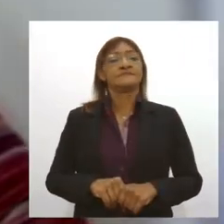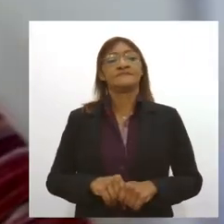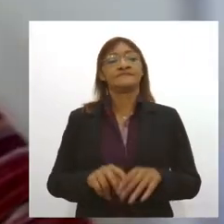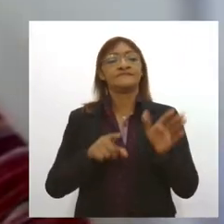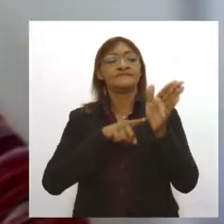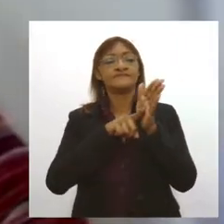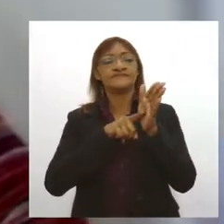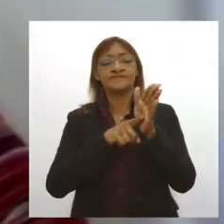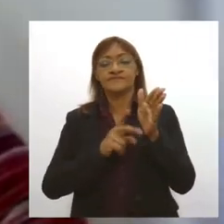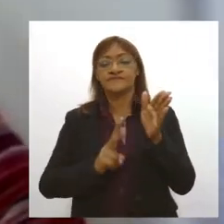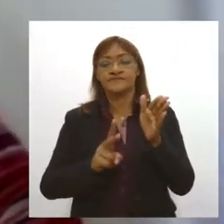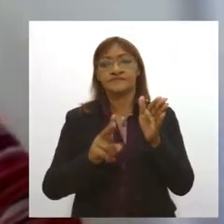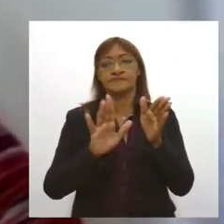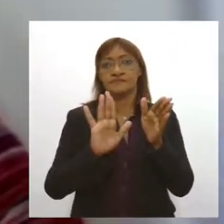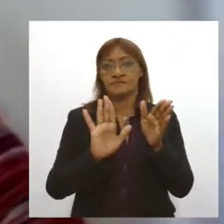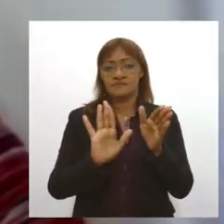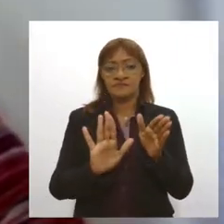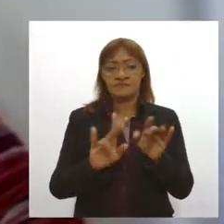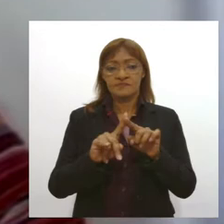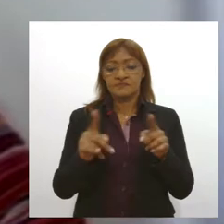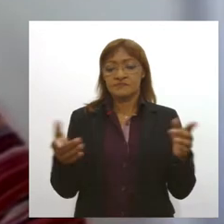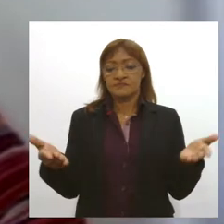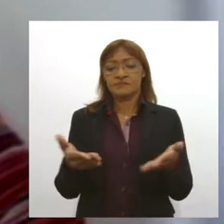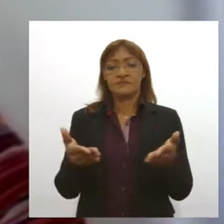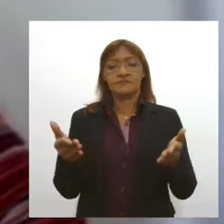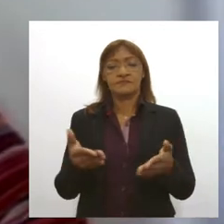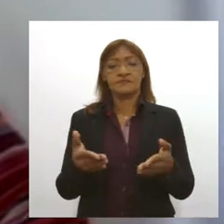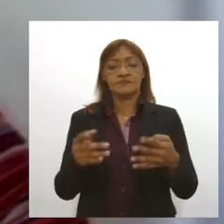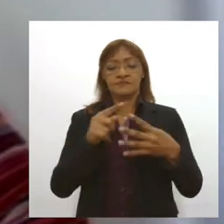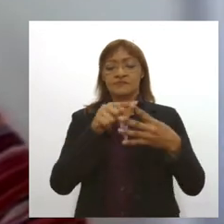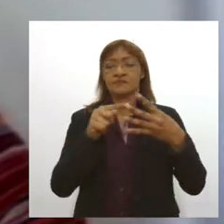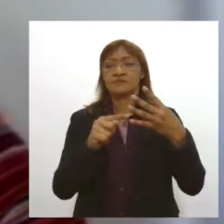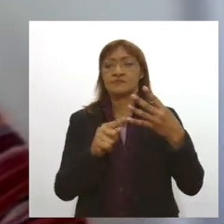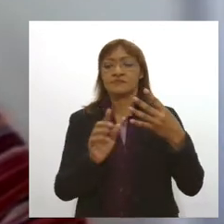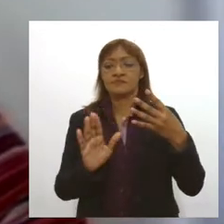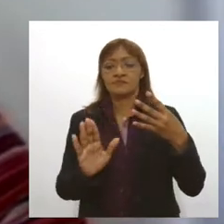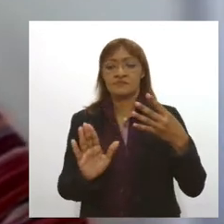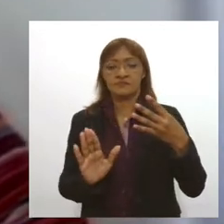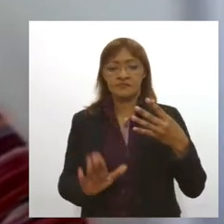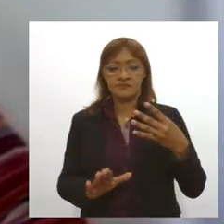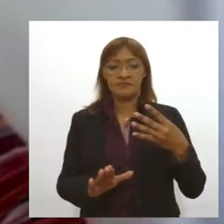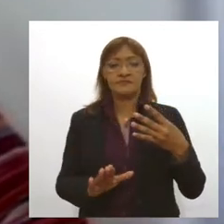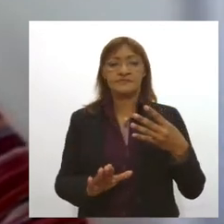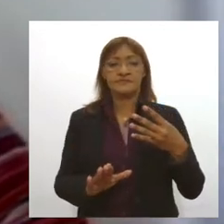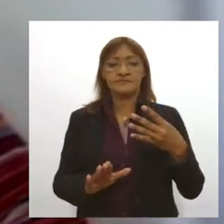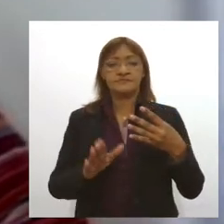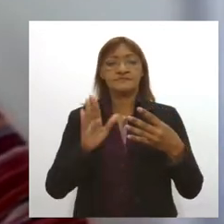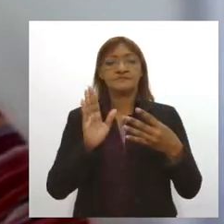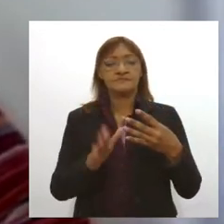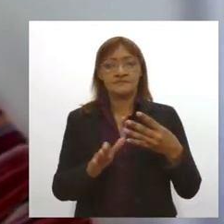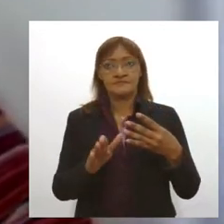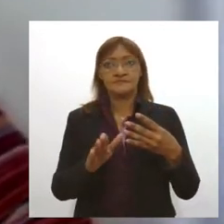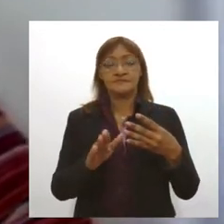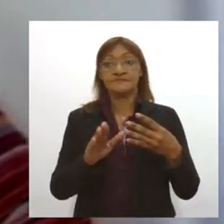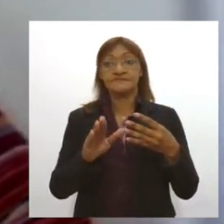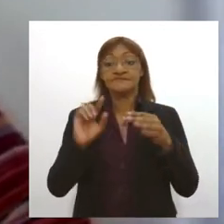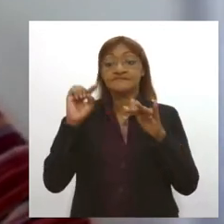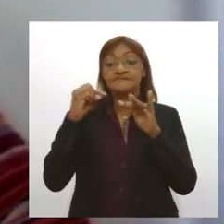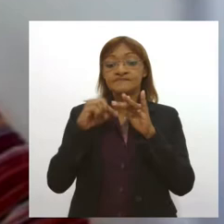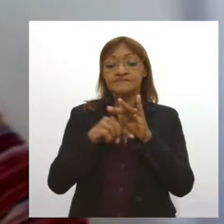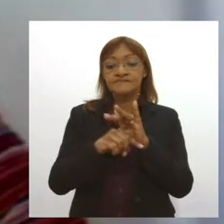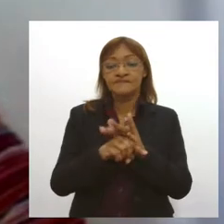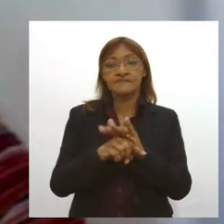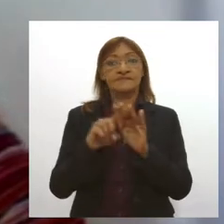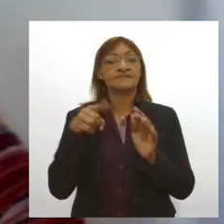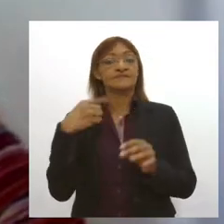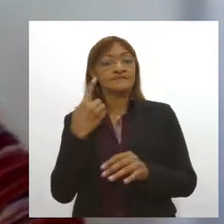desenvolvidos. Então, atualmente, existem quatro estudos que são estudos com uma população um pouco maior. E aí, para a gente